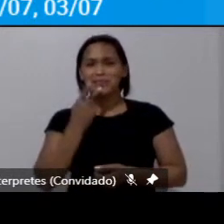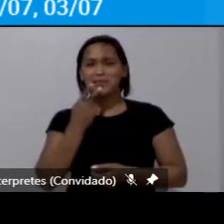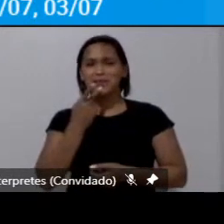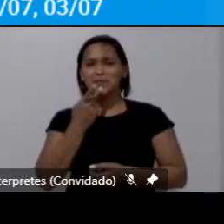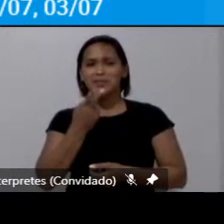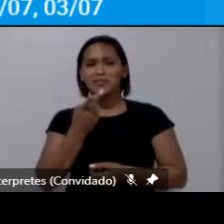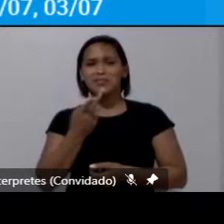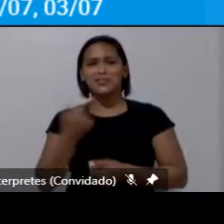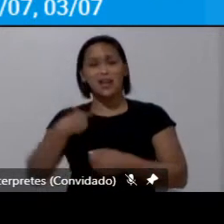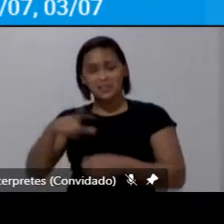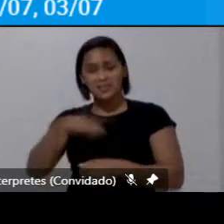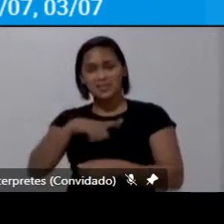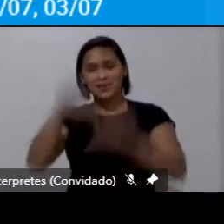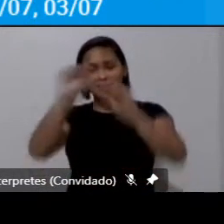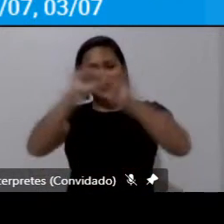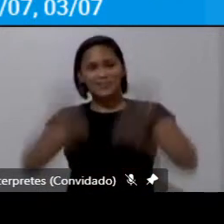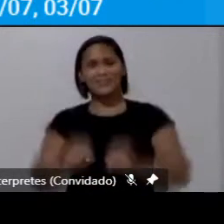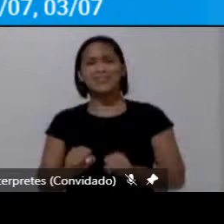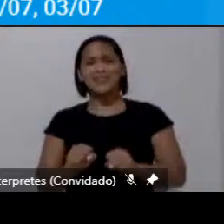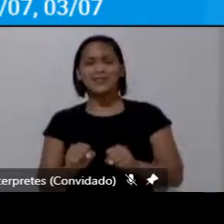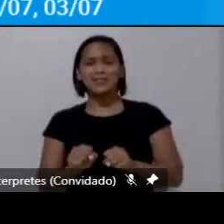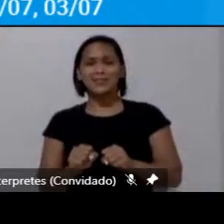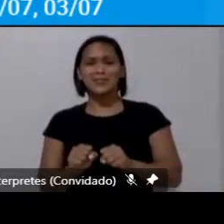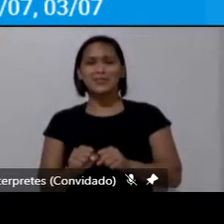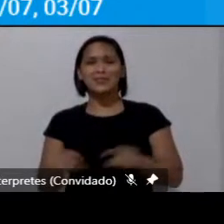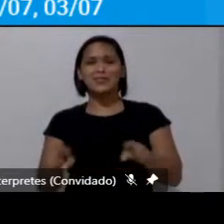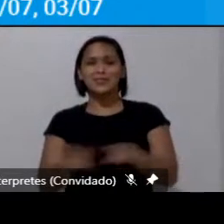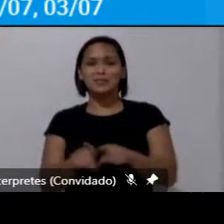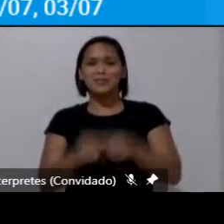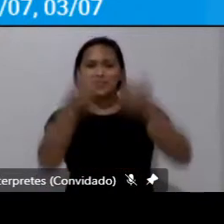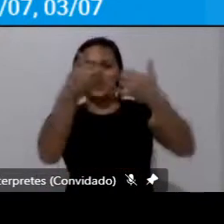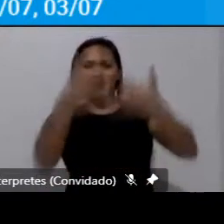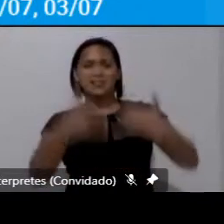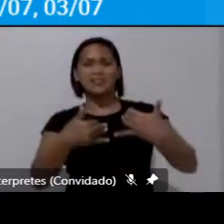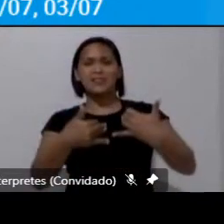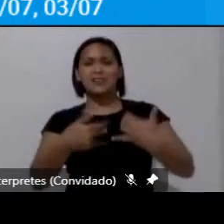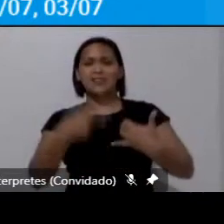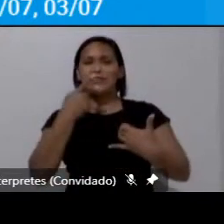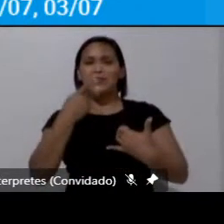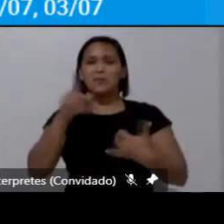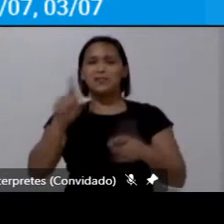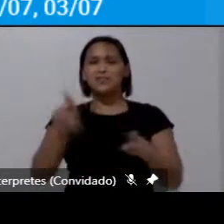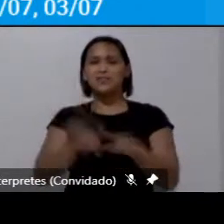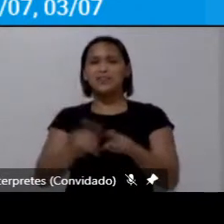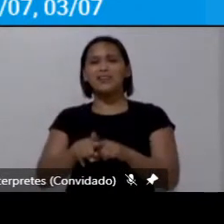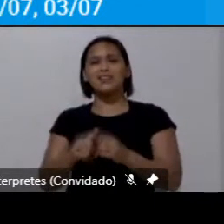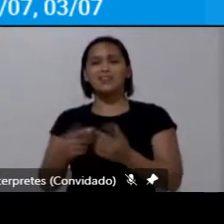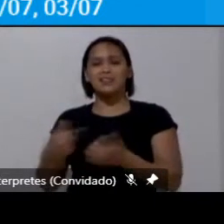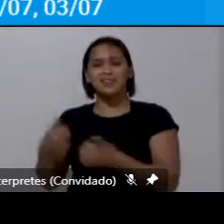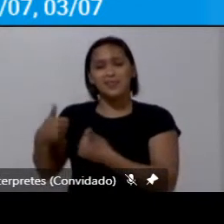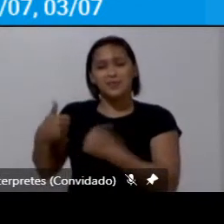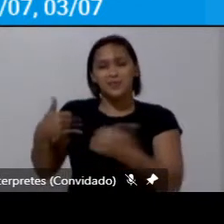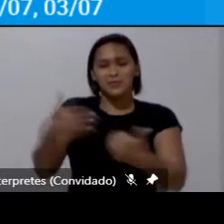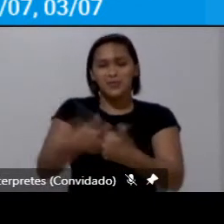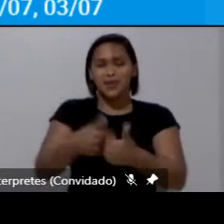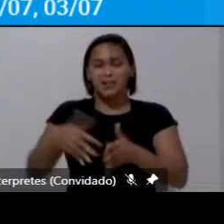em sistemas não poluentes implantação de alternativas como as ciclofaixas